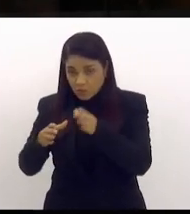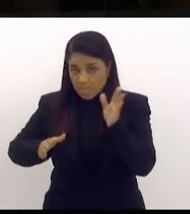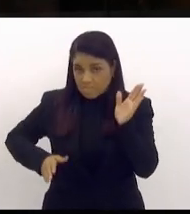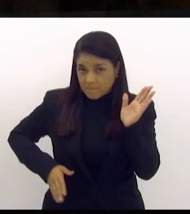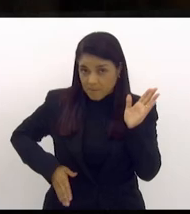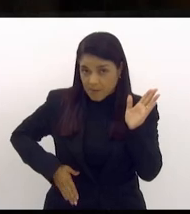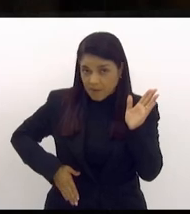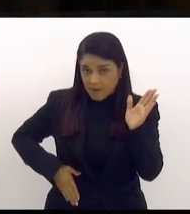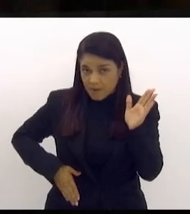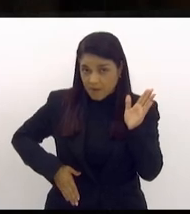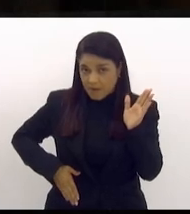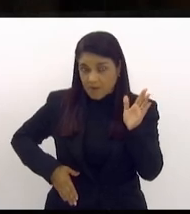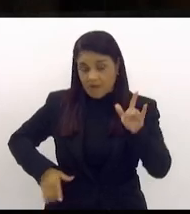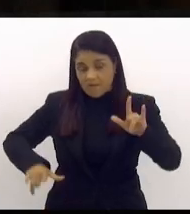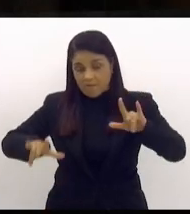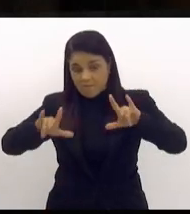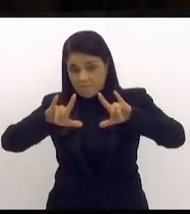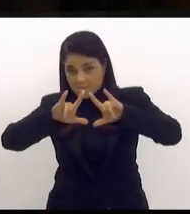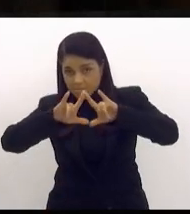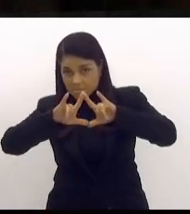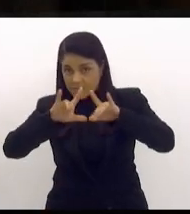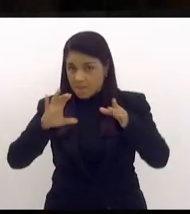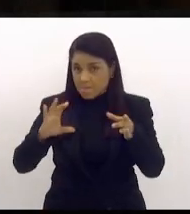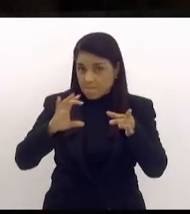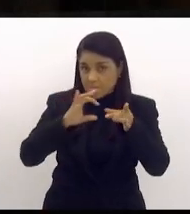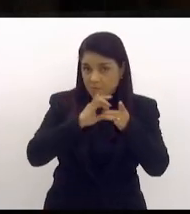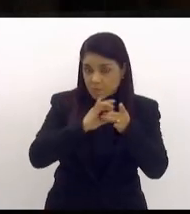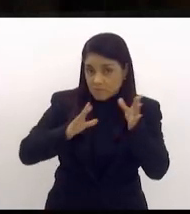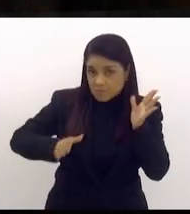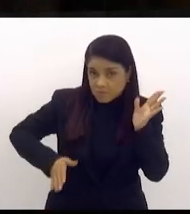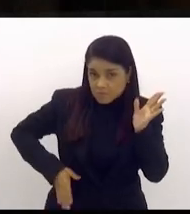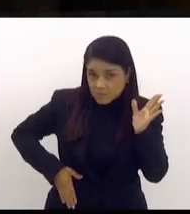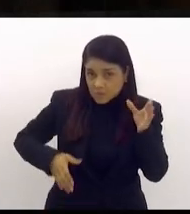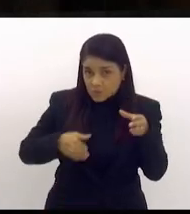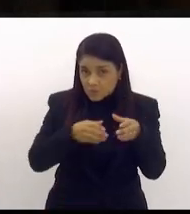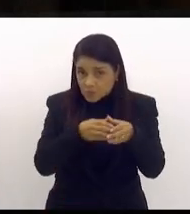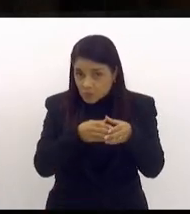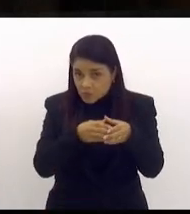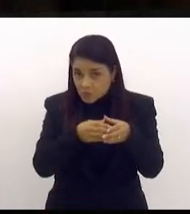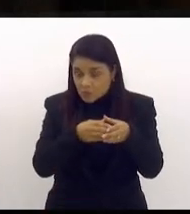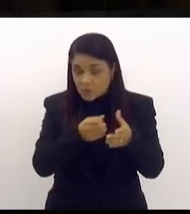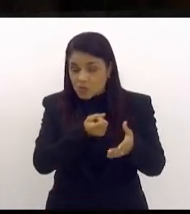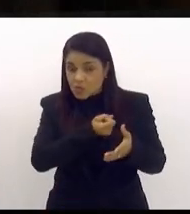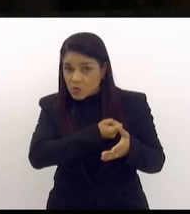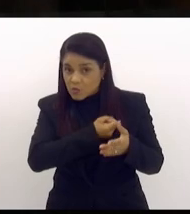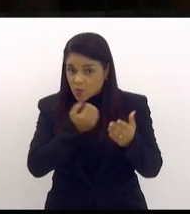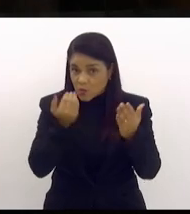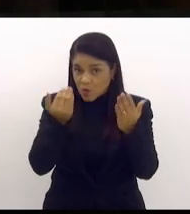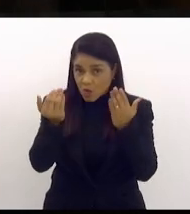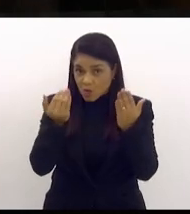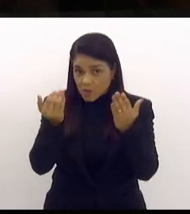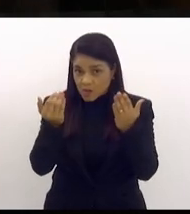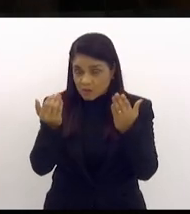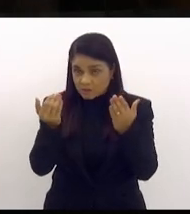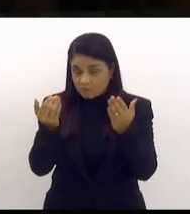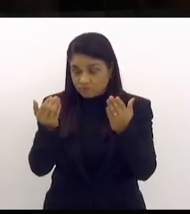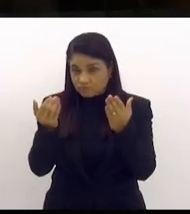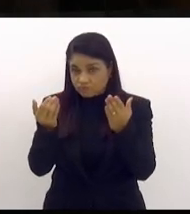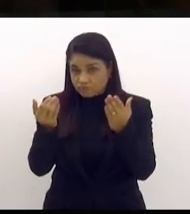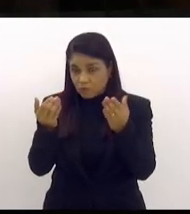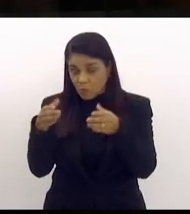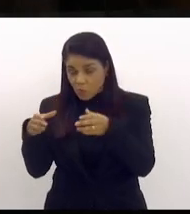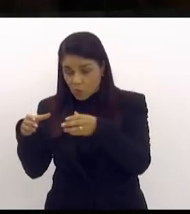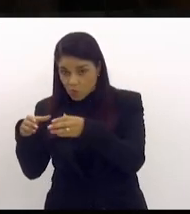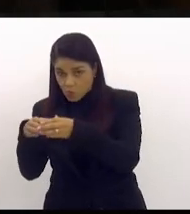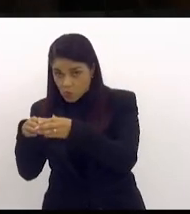e de facções com milícias, os números mostram que o outro lado, o lado do